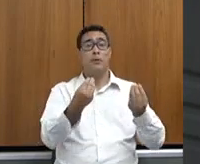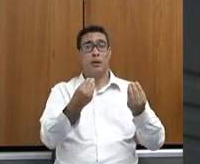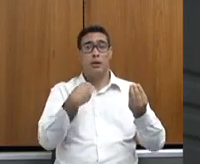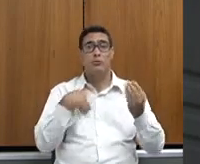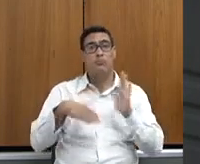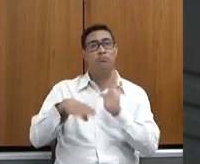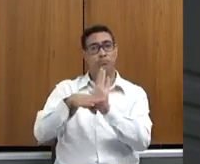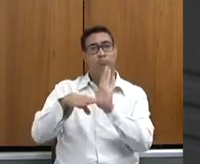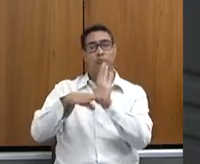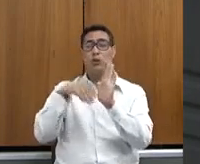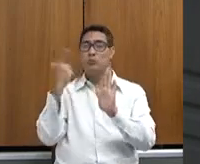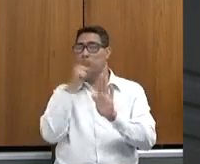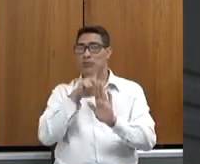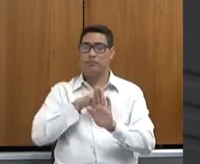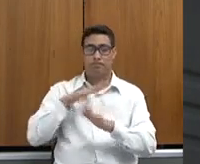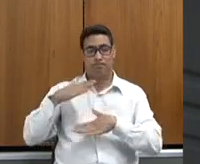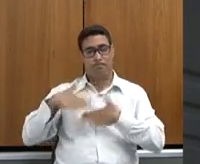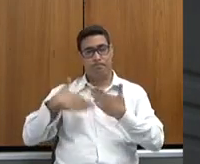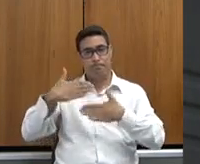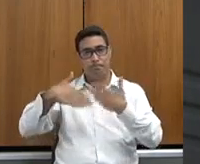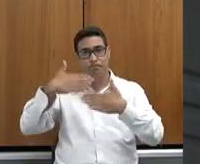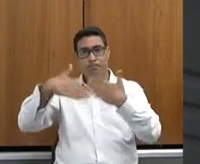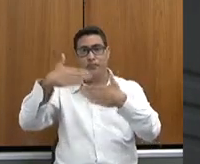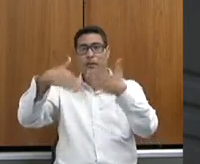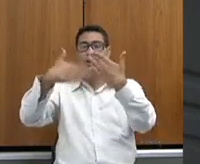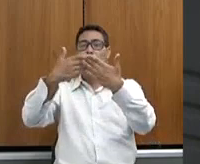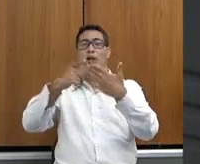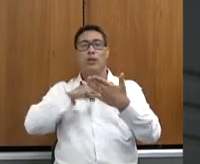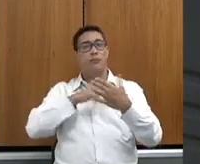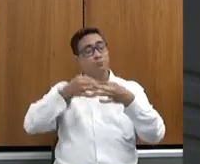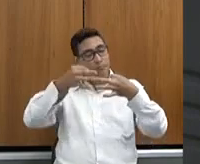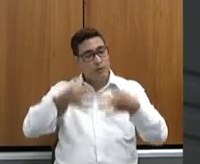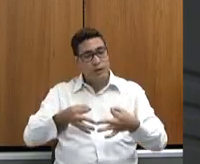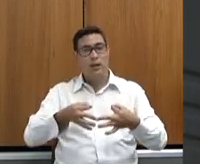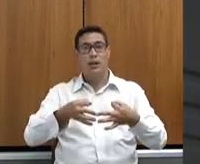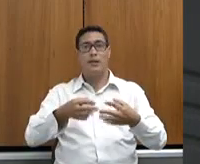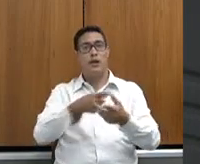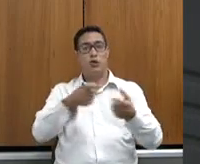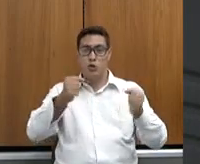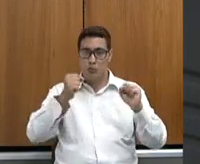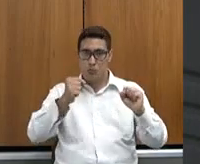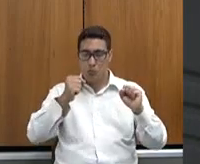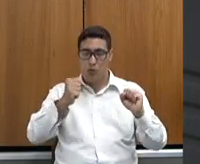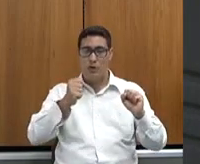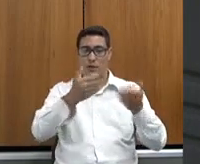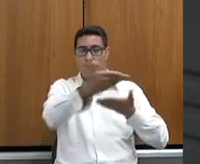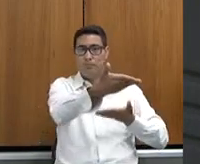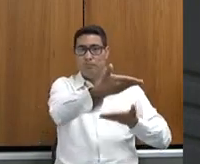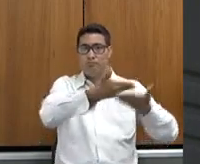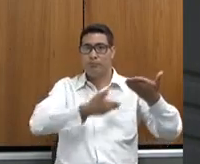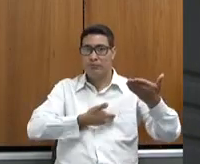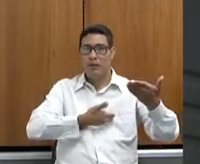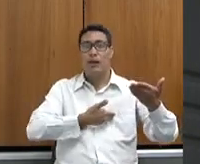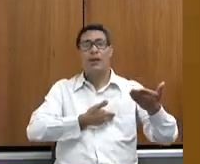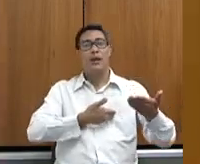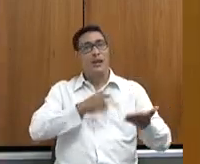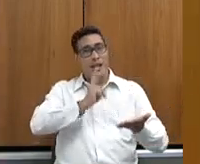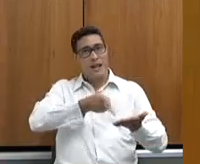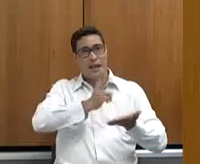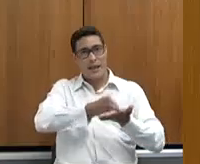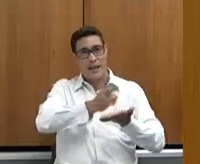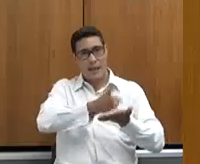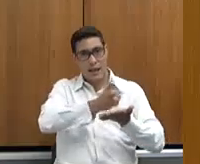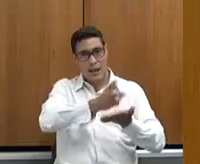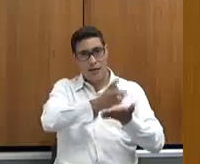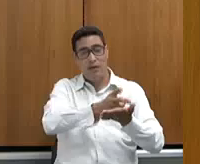nisso, e eu tenho certeza que a gente pode contar com essa casa sempre, porque o produtor que vota está aqui do